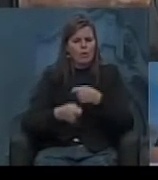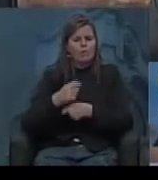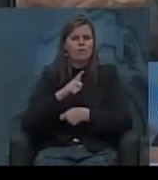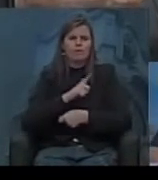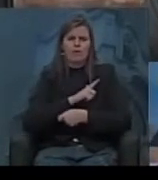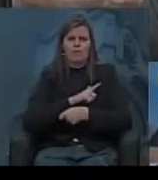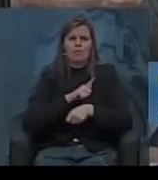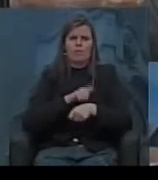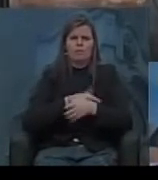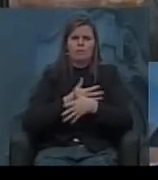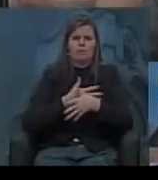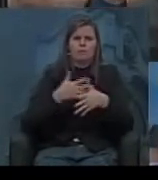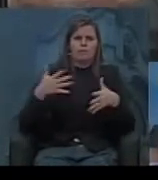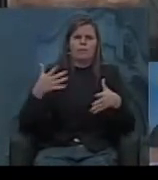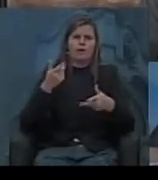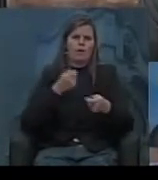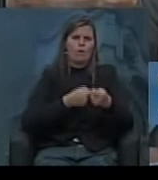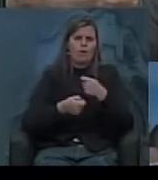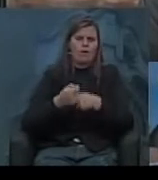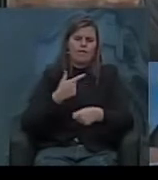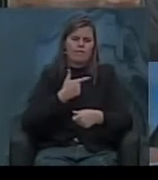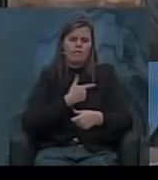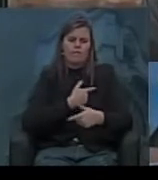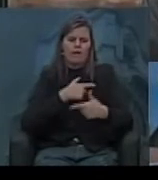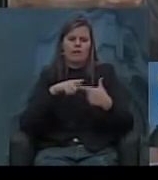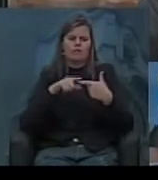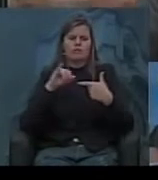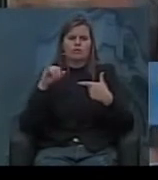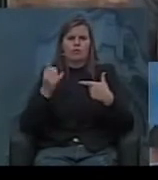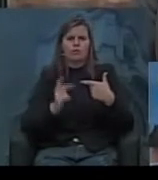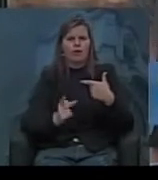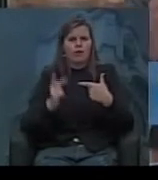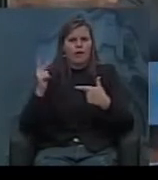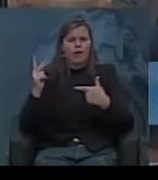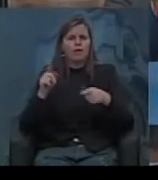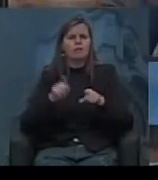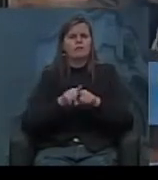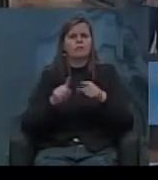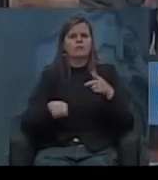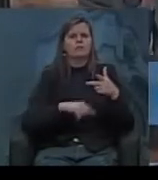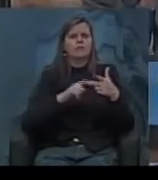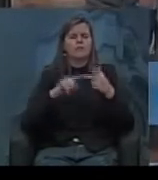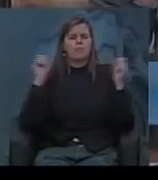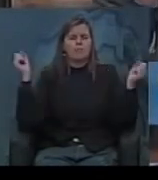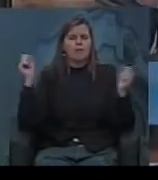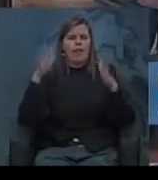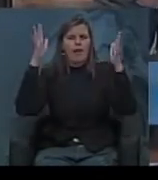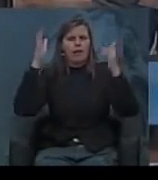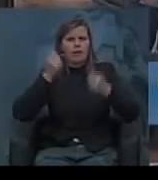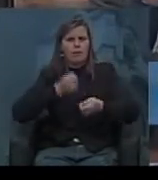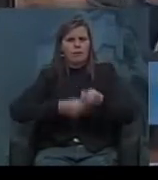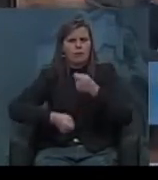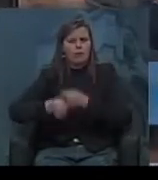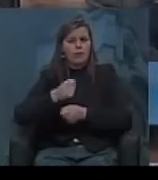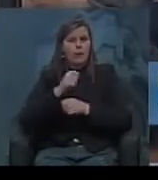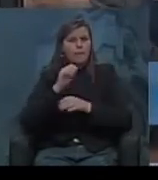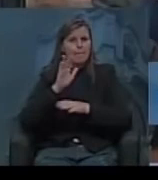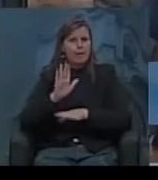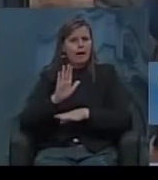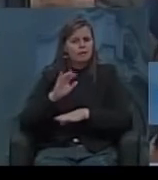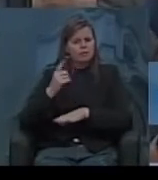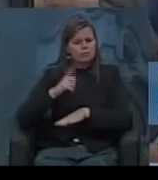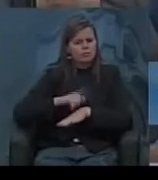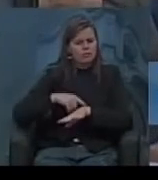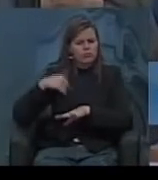crescimento econômico governo Vargas governo JK o plano de metas inclusive no milagre econômico só que de uns